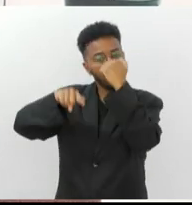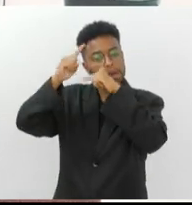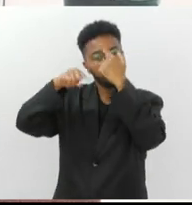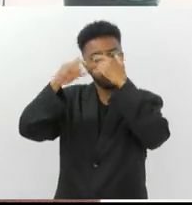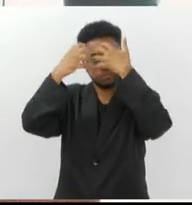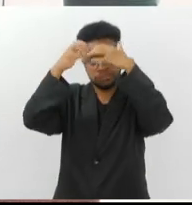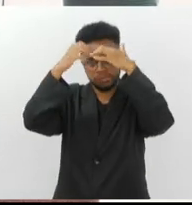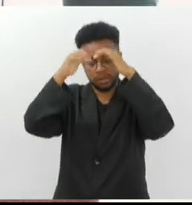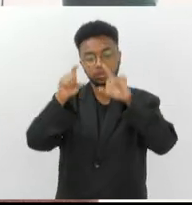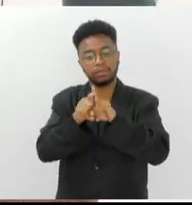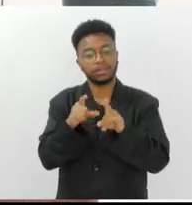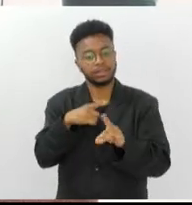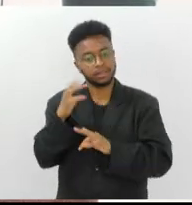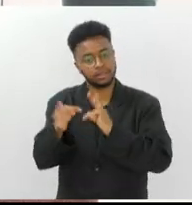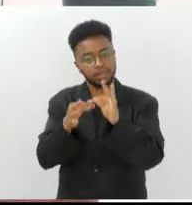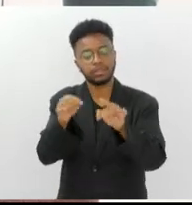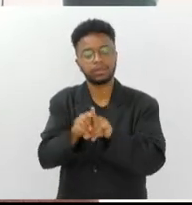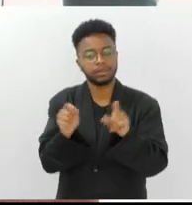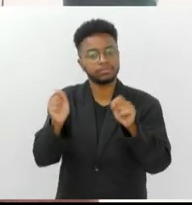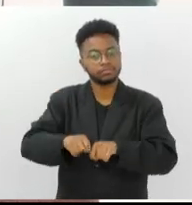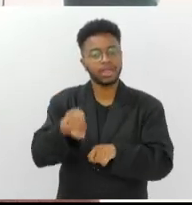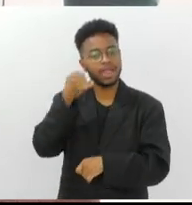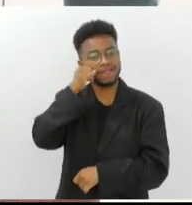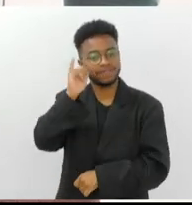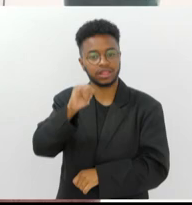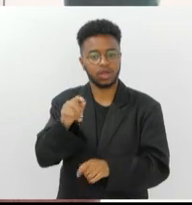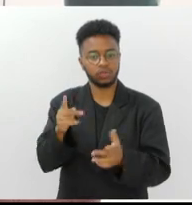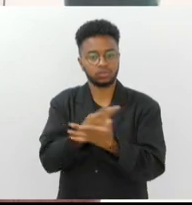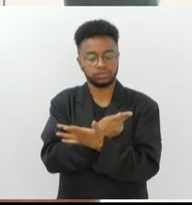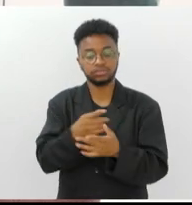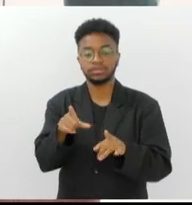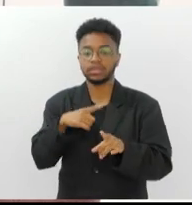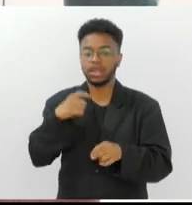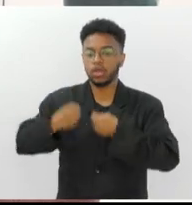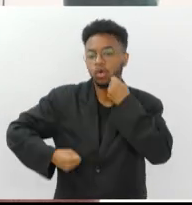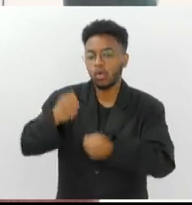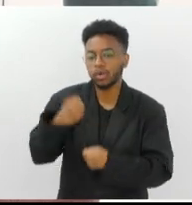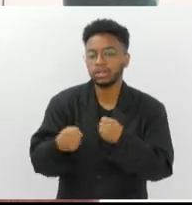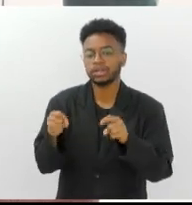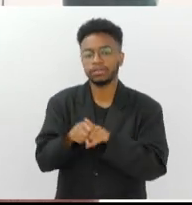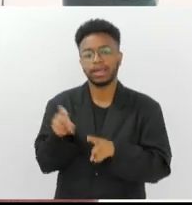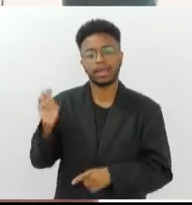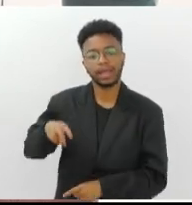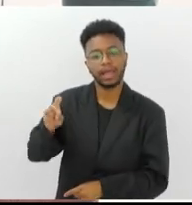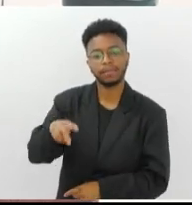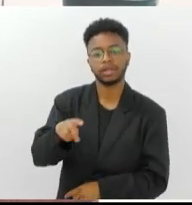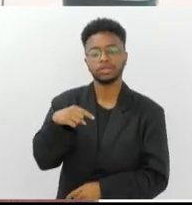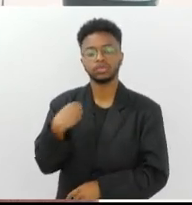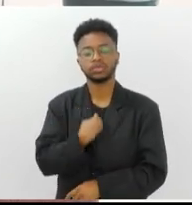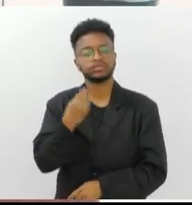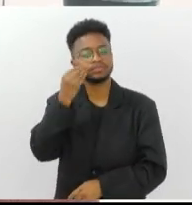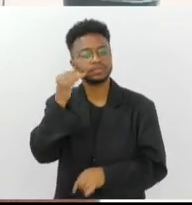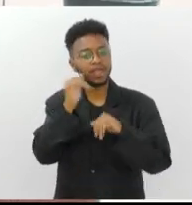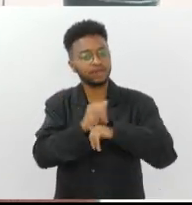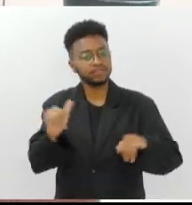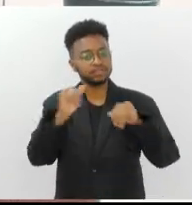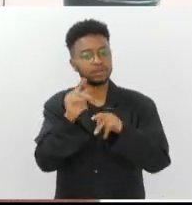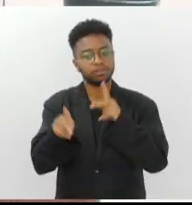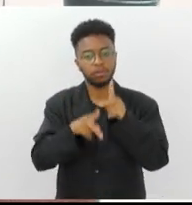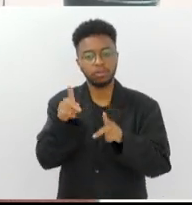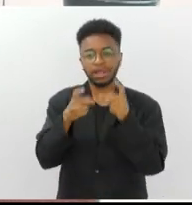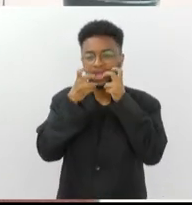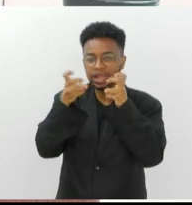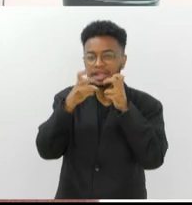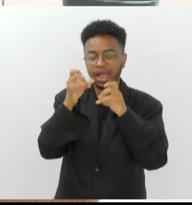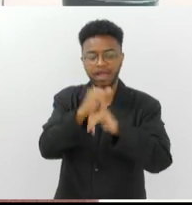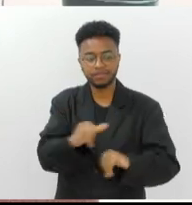tem tratamento e tem prevenção. Essa corrida que a gente organiza, corrida e caminhada, é para alertar toda a população, quando eu digo gritar